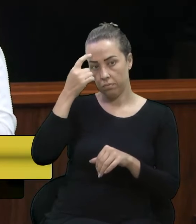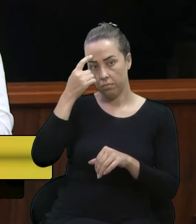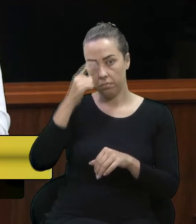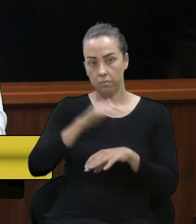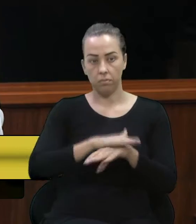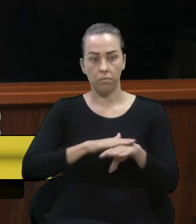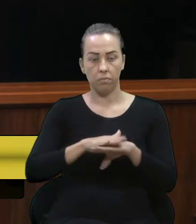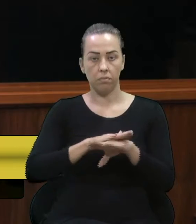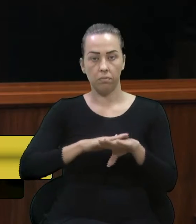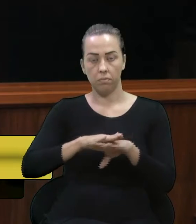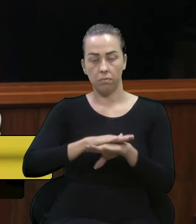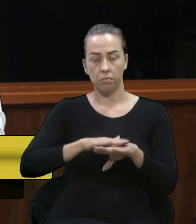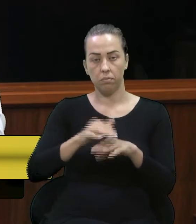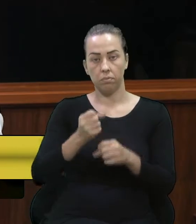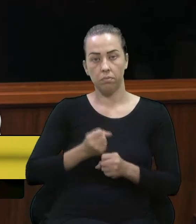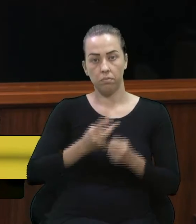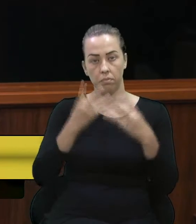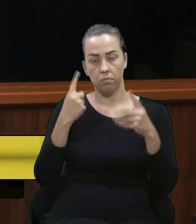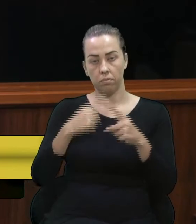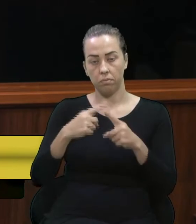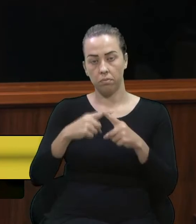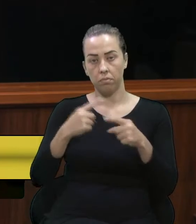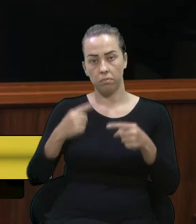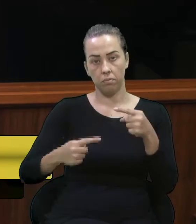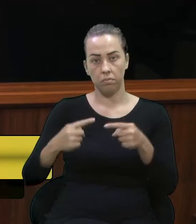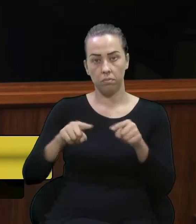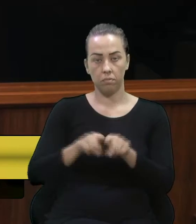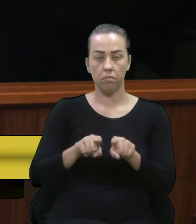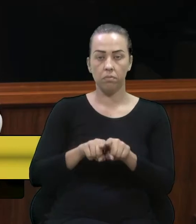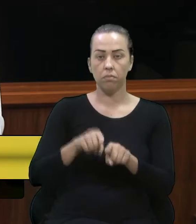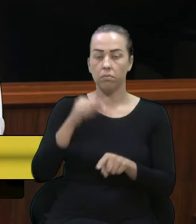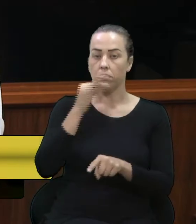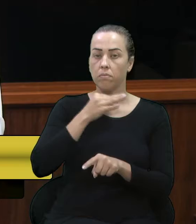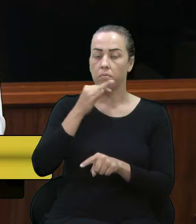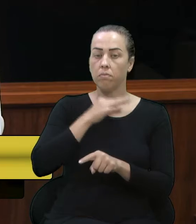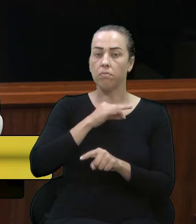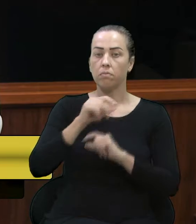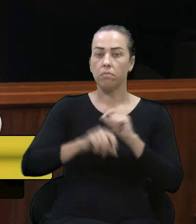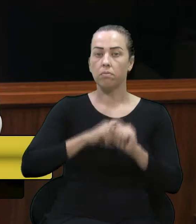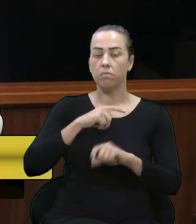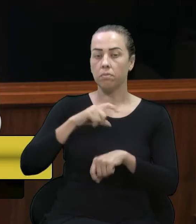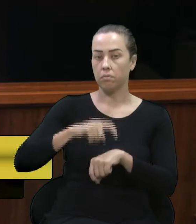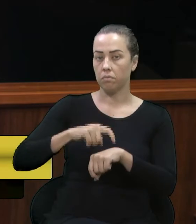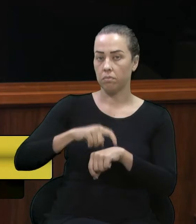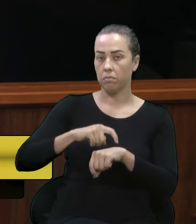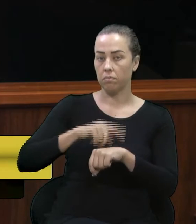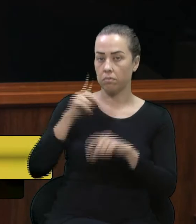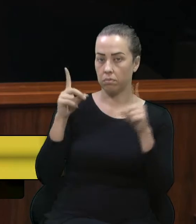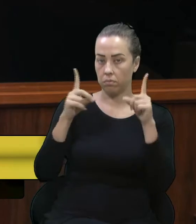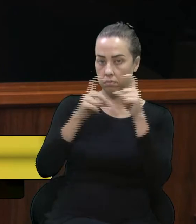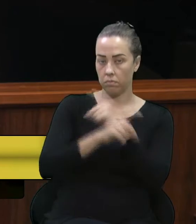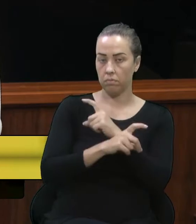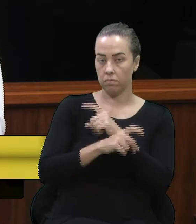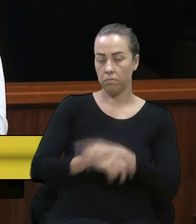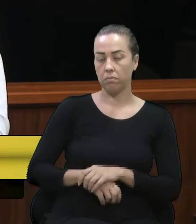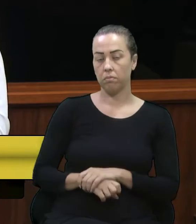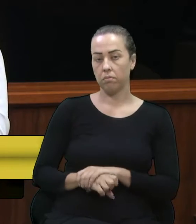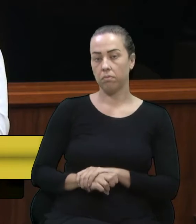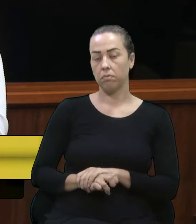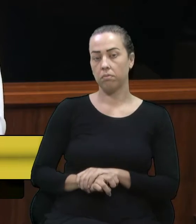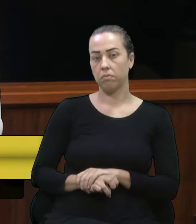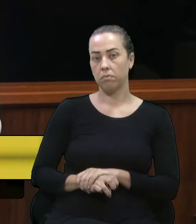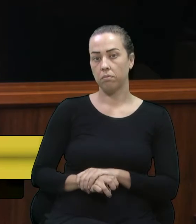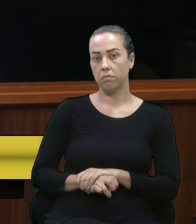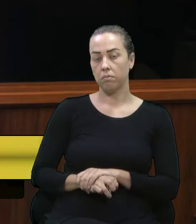conversávamos e conversamos várias vezes, debatemos sobre isso, Caxias passou por um momento muito difícil em que